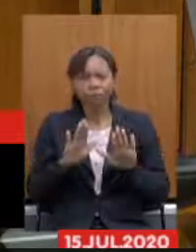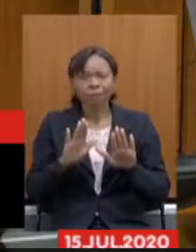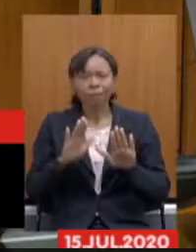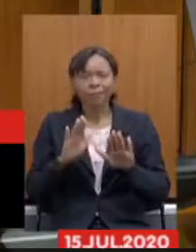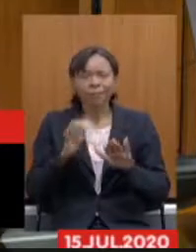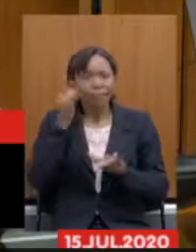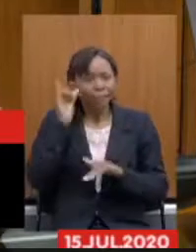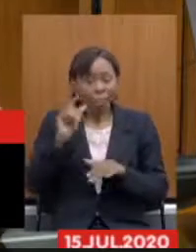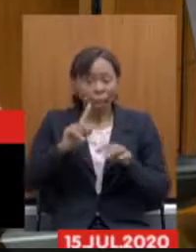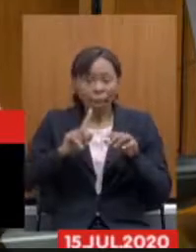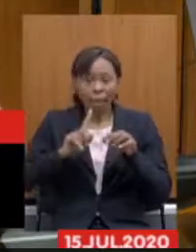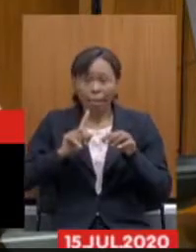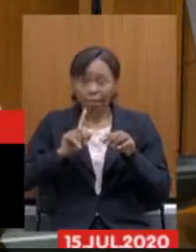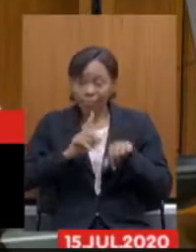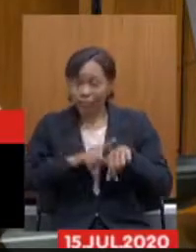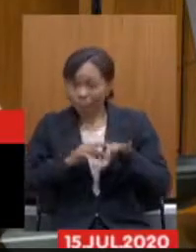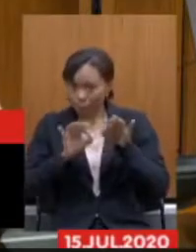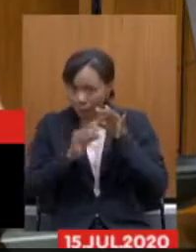o meu tempo